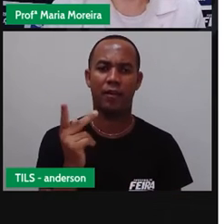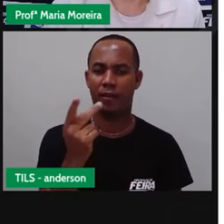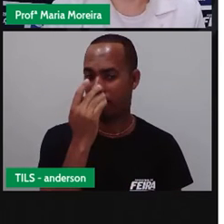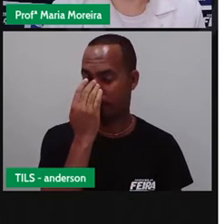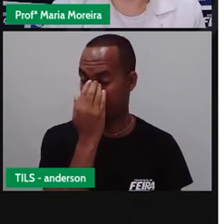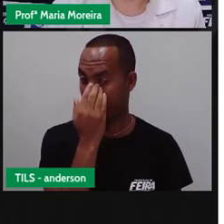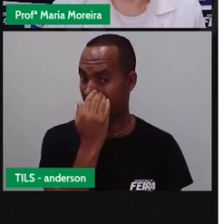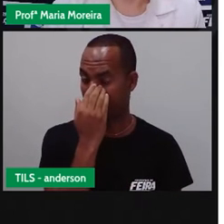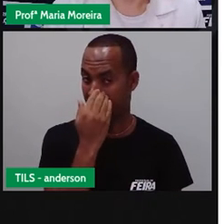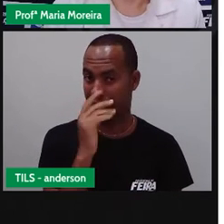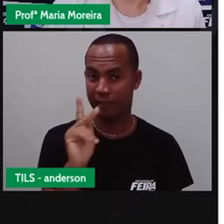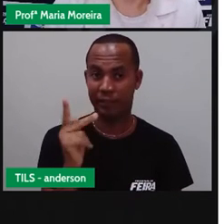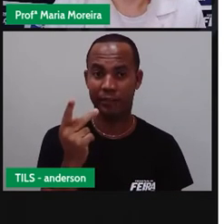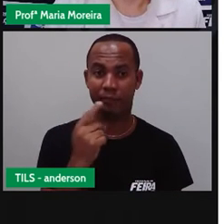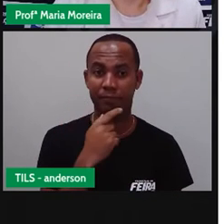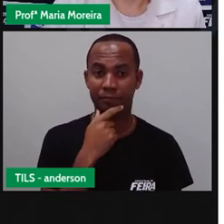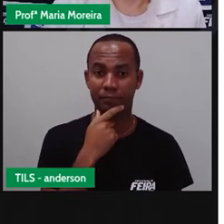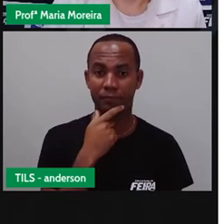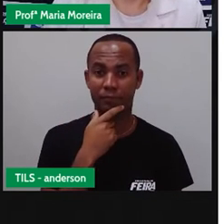Hambúrguer.